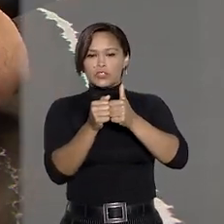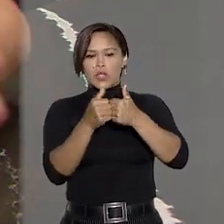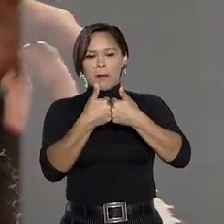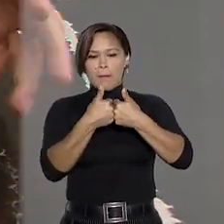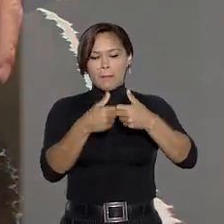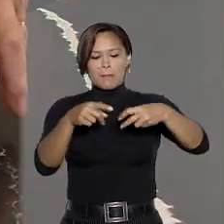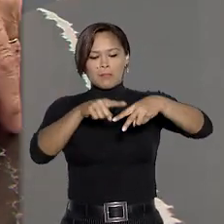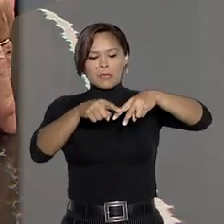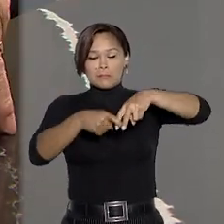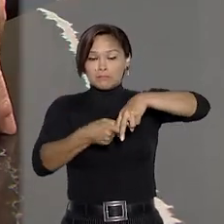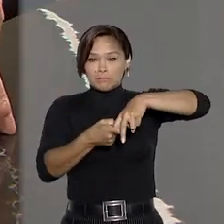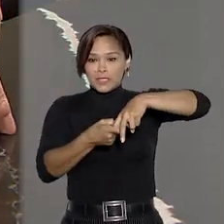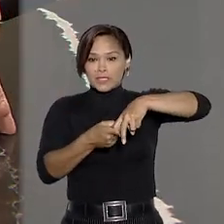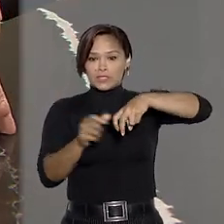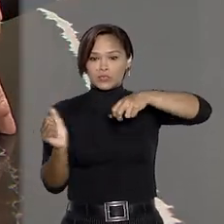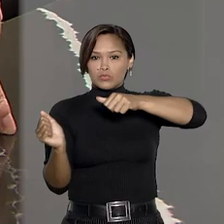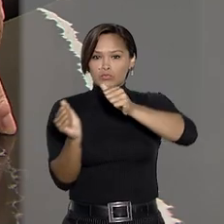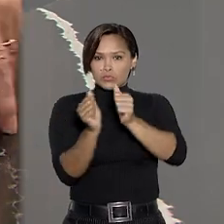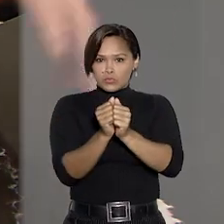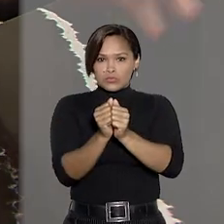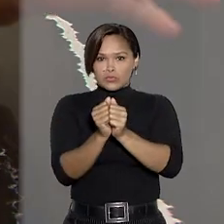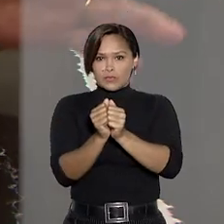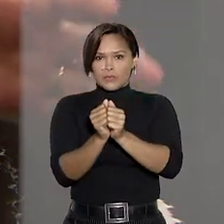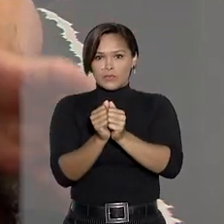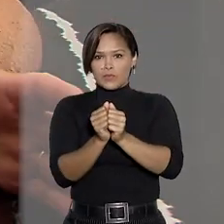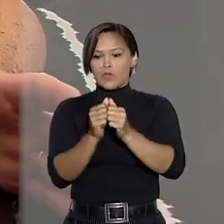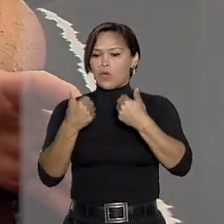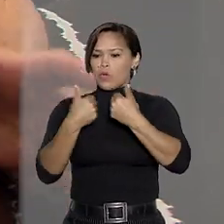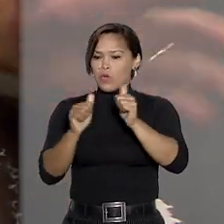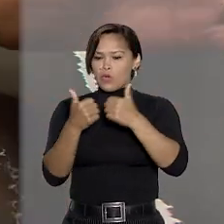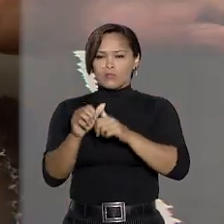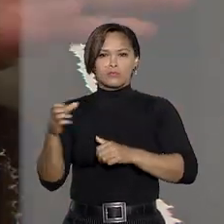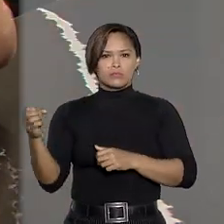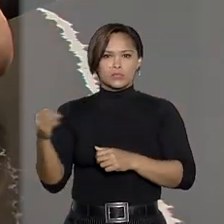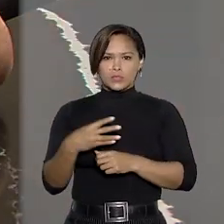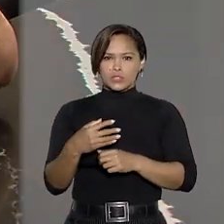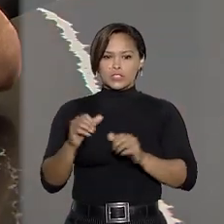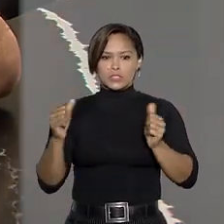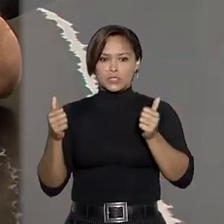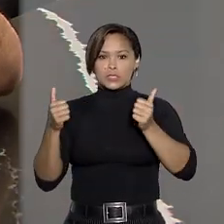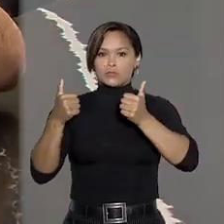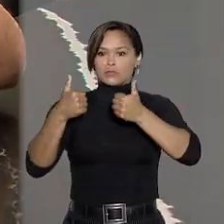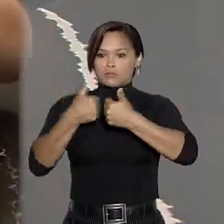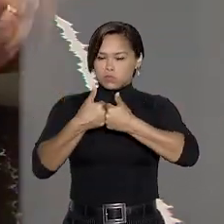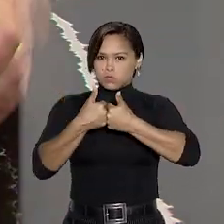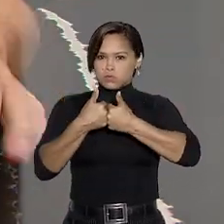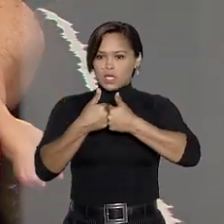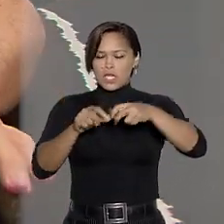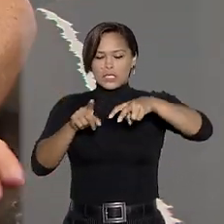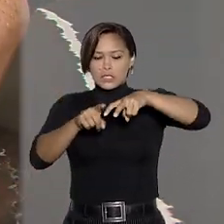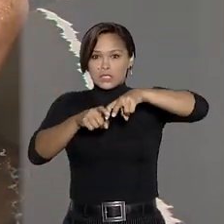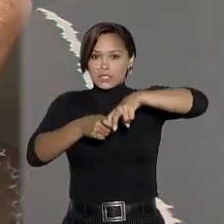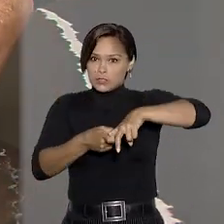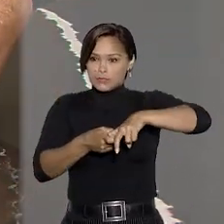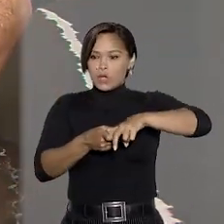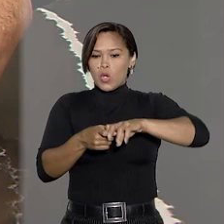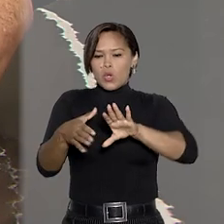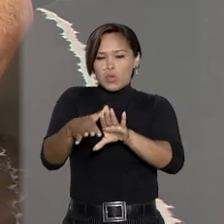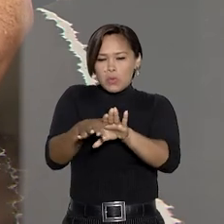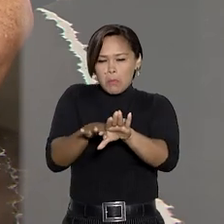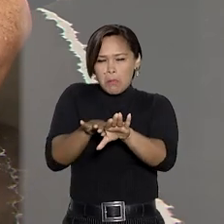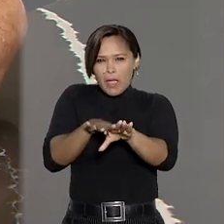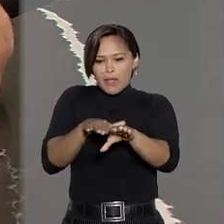prendeu a porta com a minha perna esquerda, ônibus novo, a força foi tão grande que quebrou as vias da perna. O pé